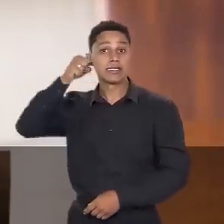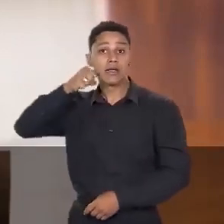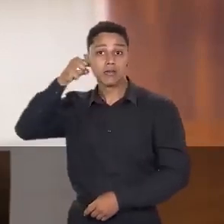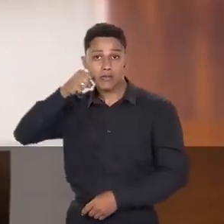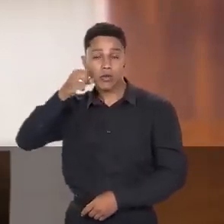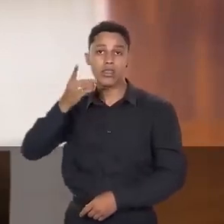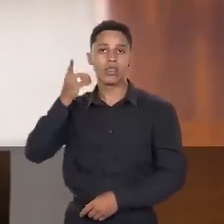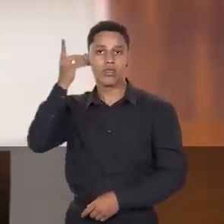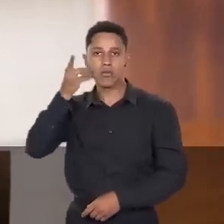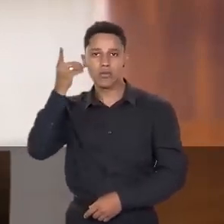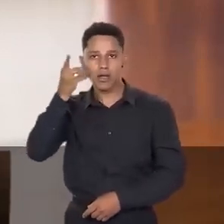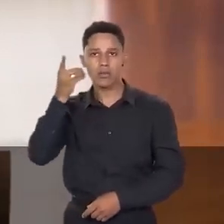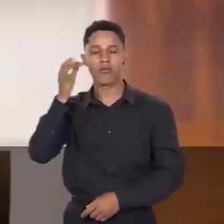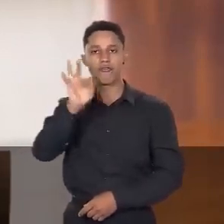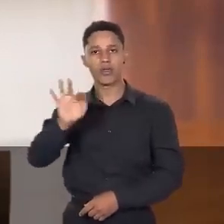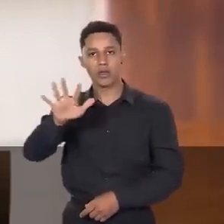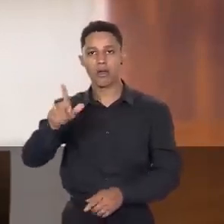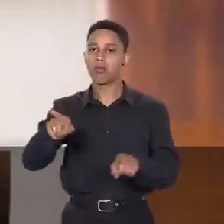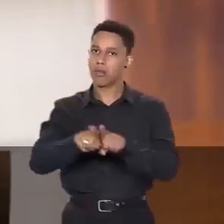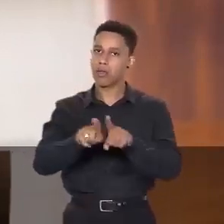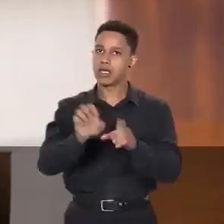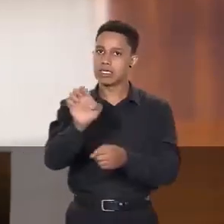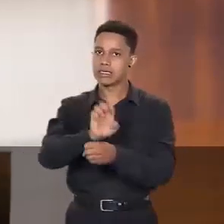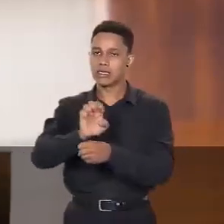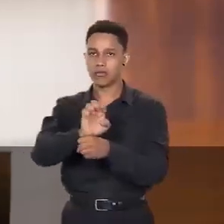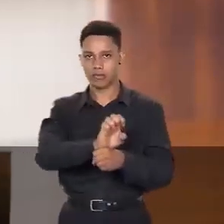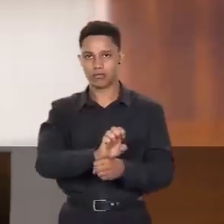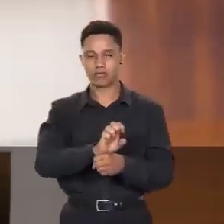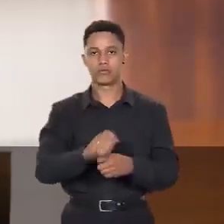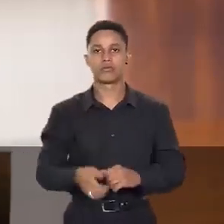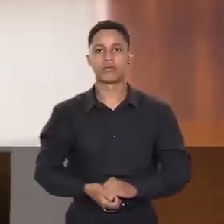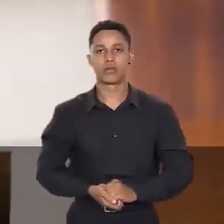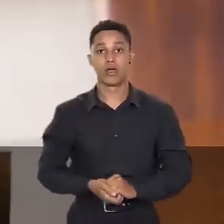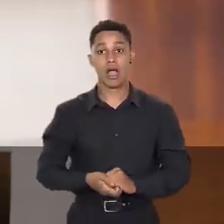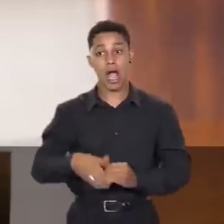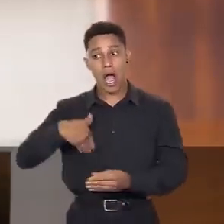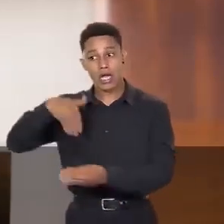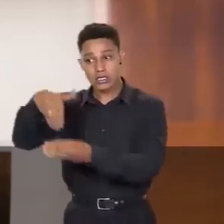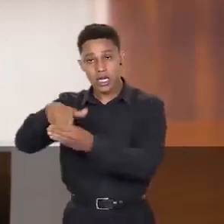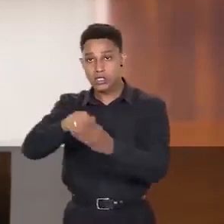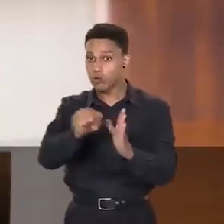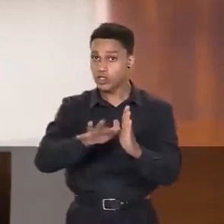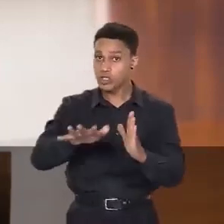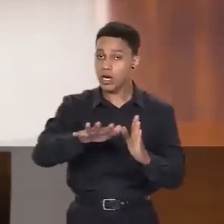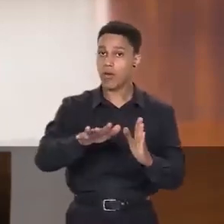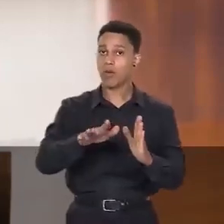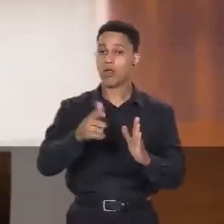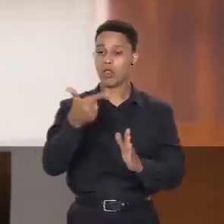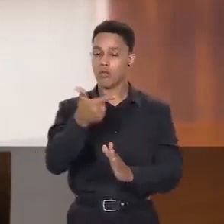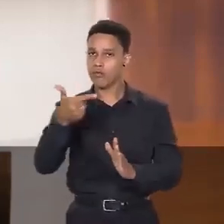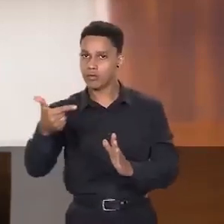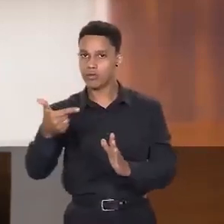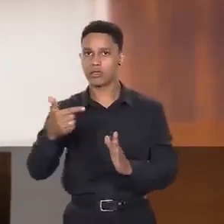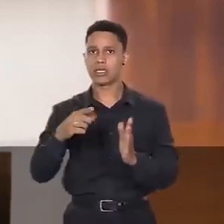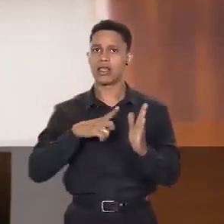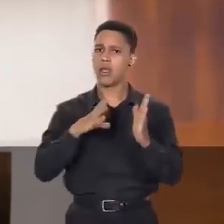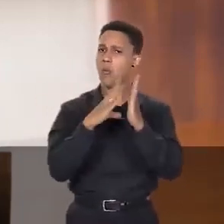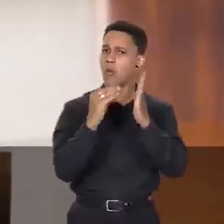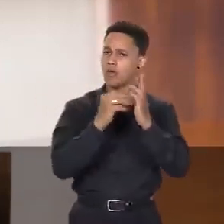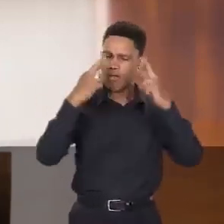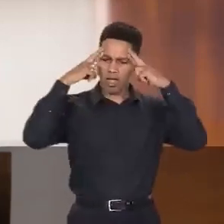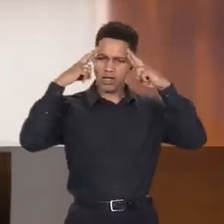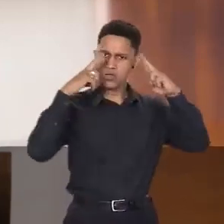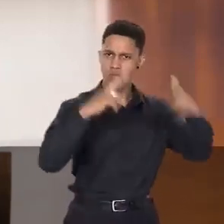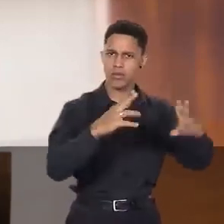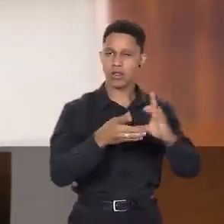senadores, deputados federais e estaduais. As eleições gerais de 2022 simbolizam